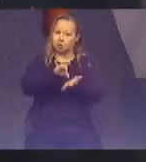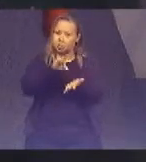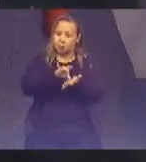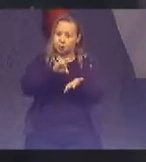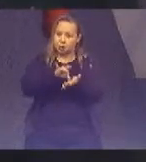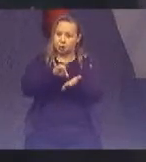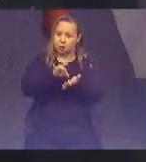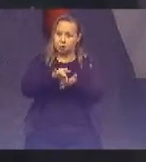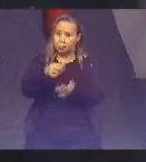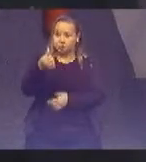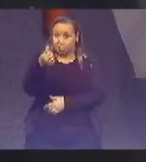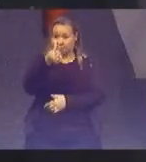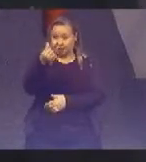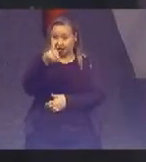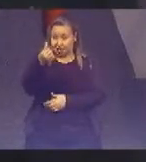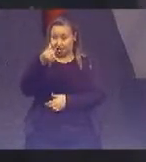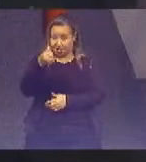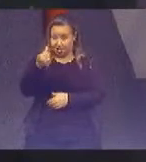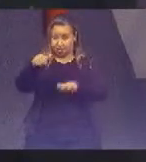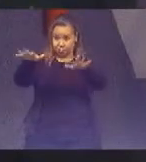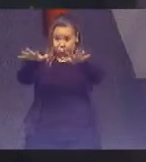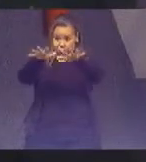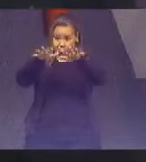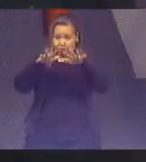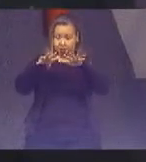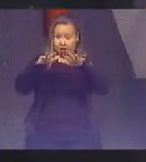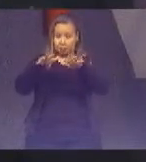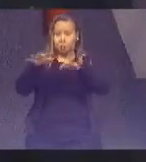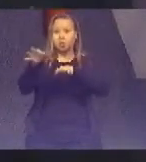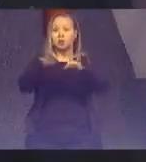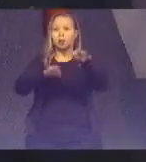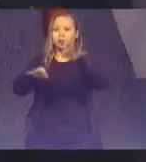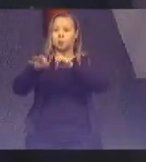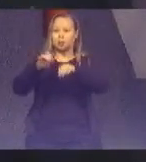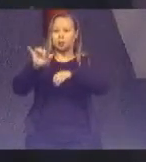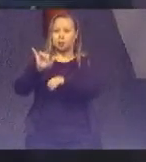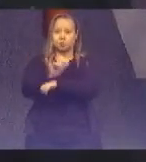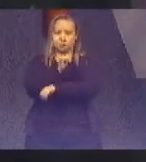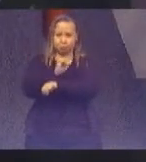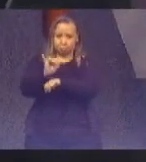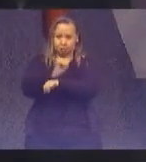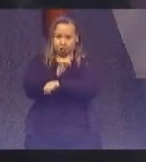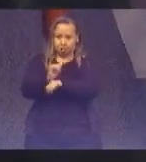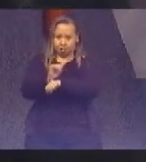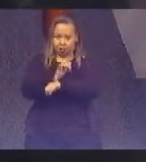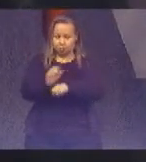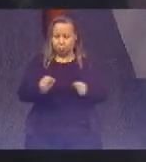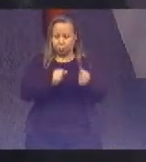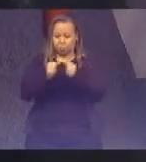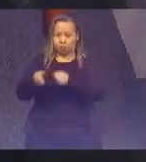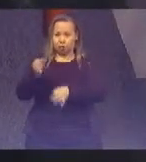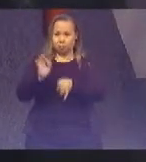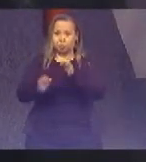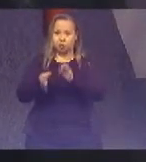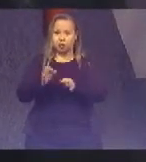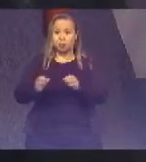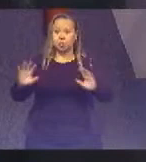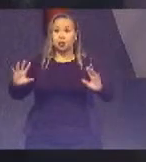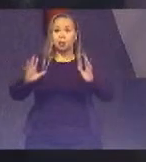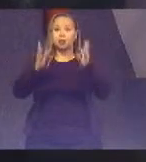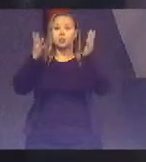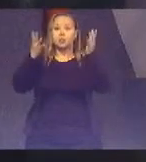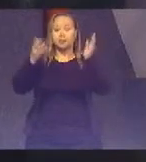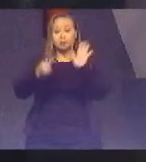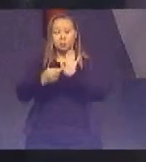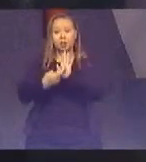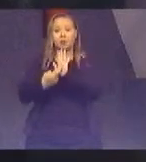Otávio, desse sexto seminário de Planejamento Estratégico Sustentável do Poder Judiciário, evento no qual apresentamos